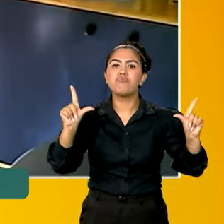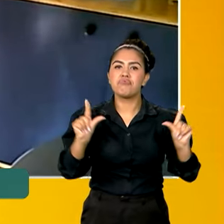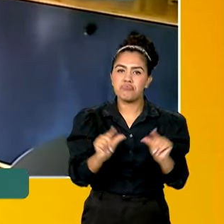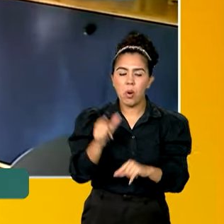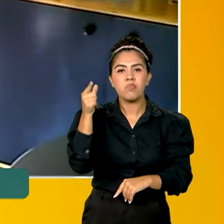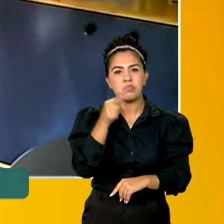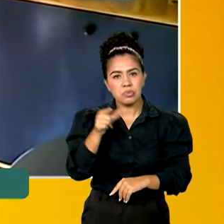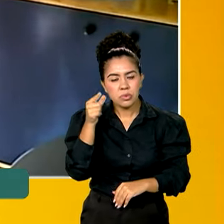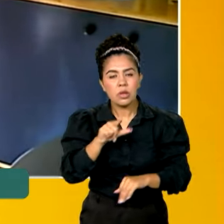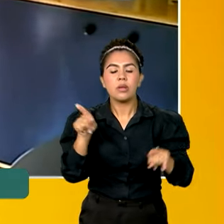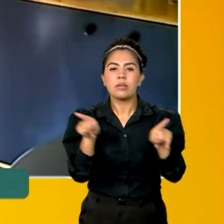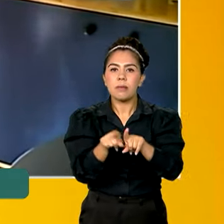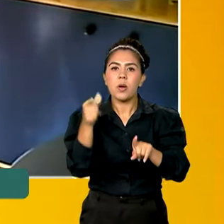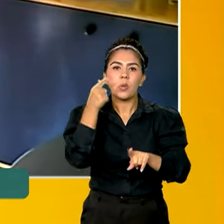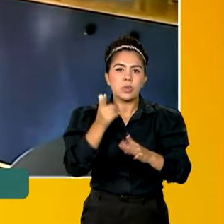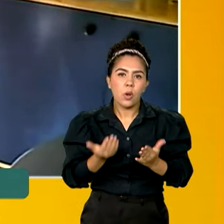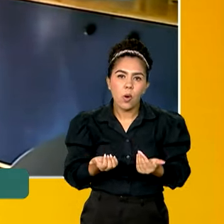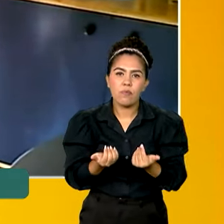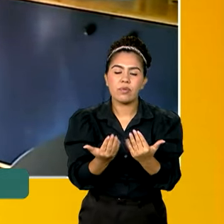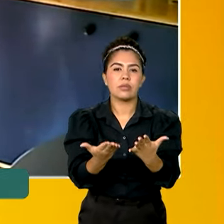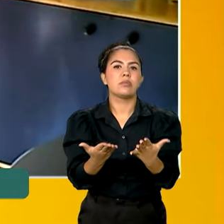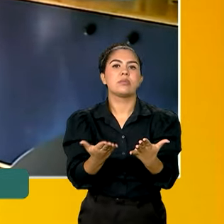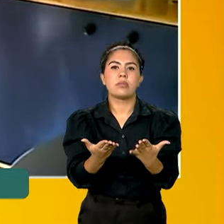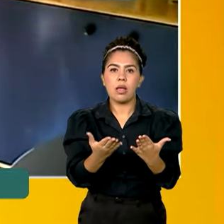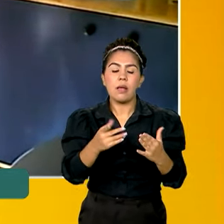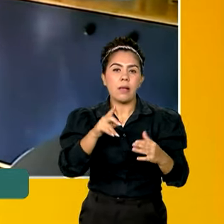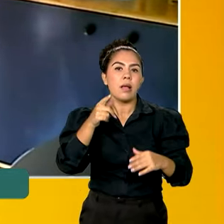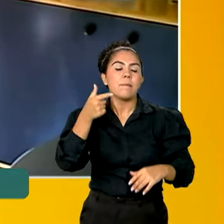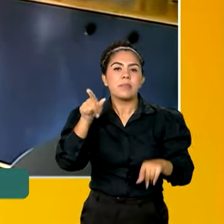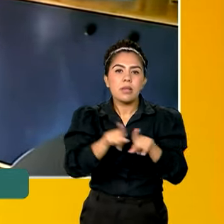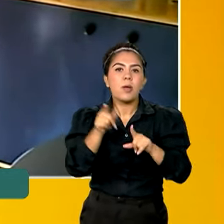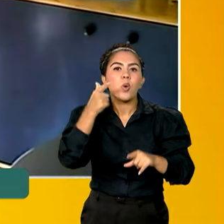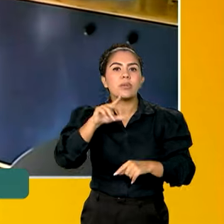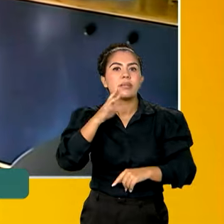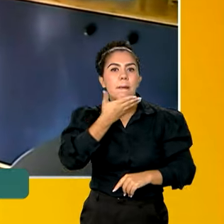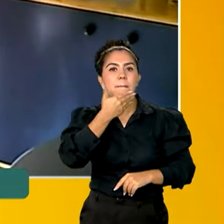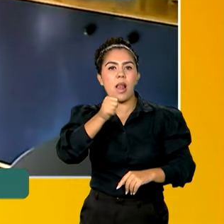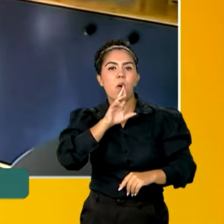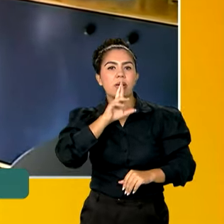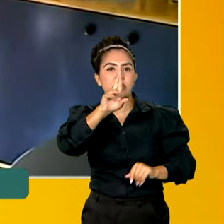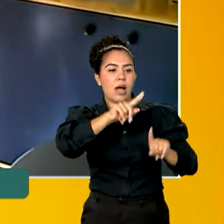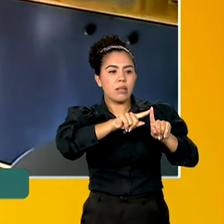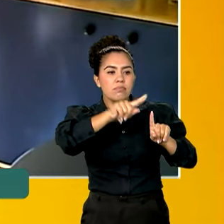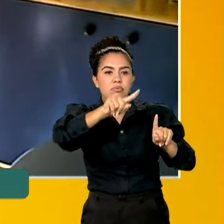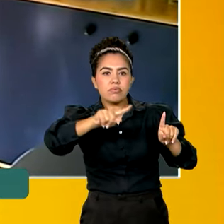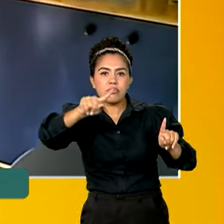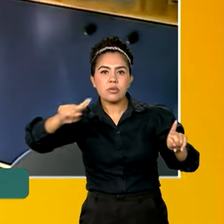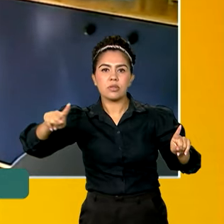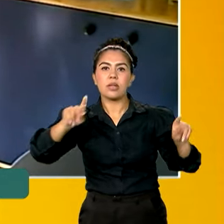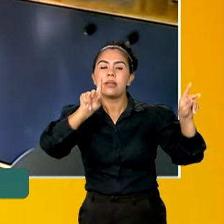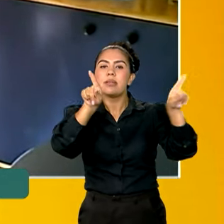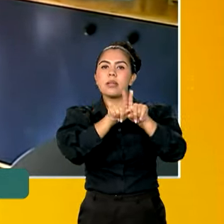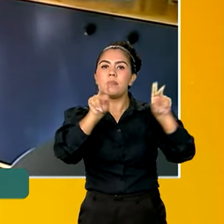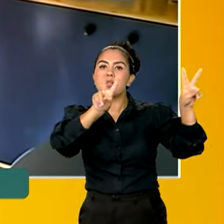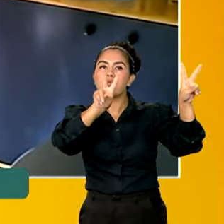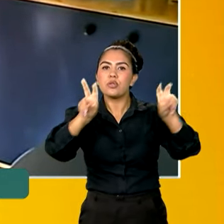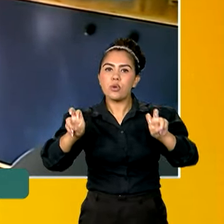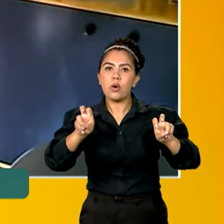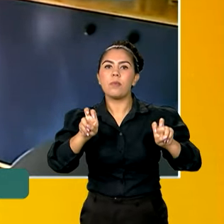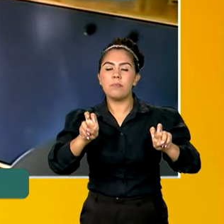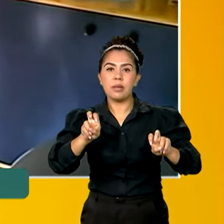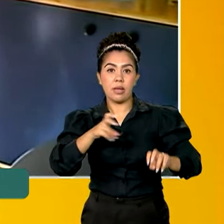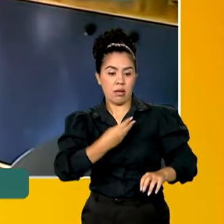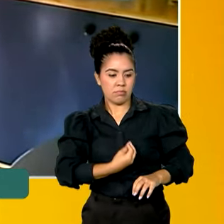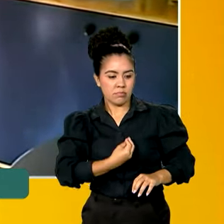condição de viver melhor, de ter melhores indicadores no âmbito da expectativa de vida da população brasileira. Então, isso é